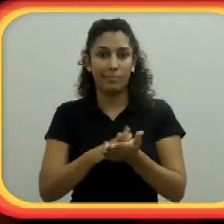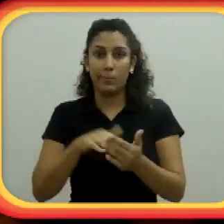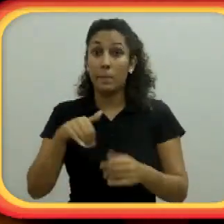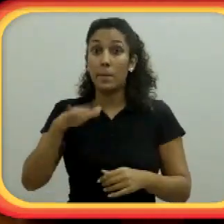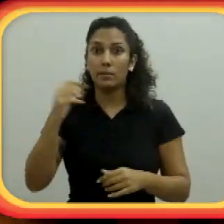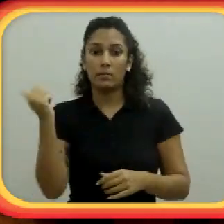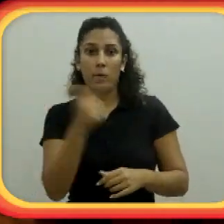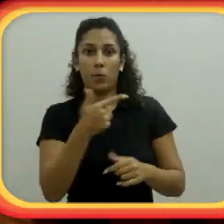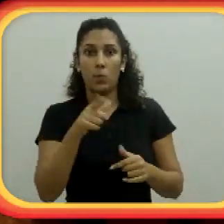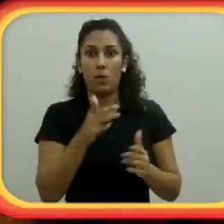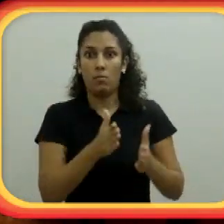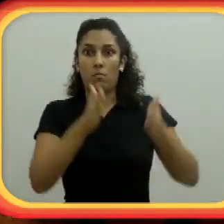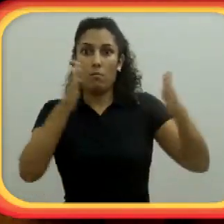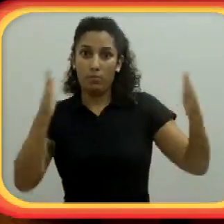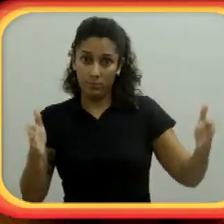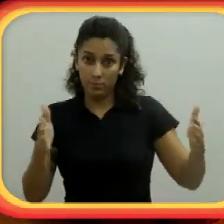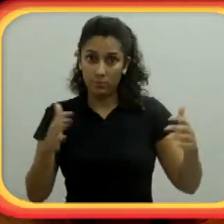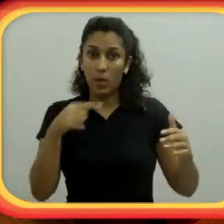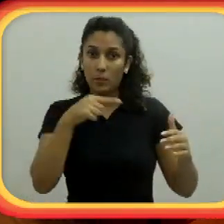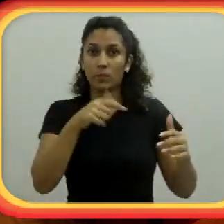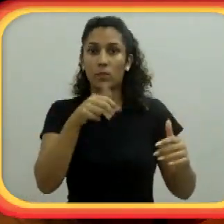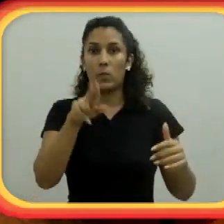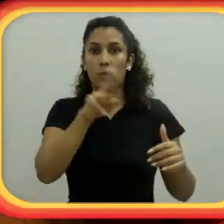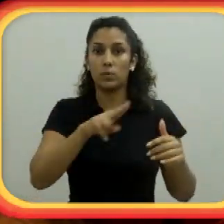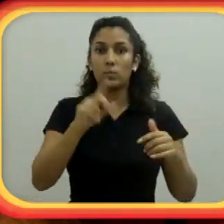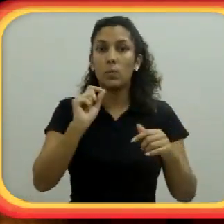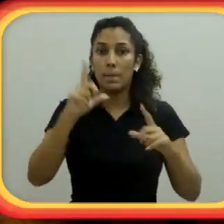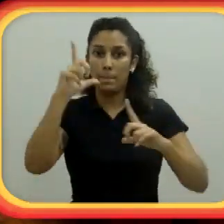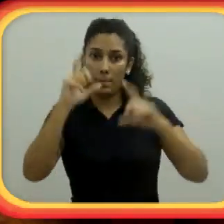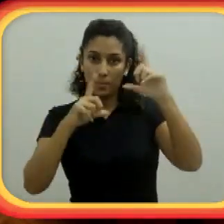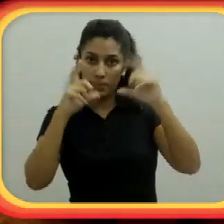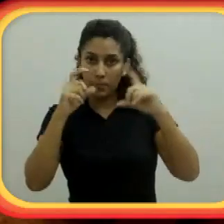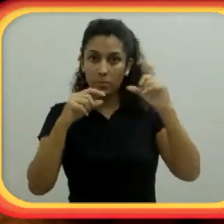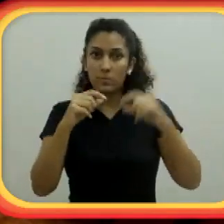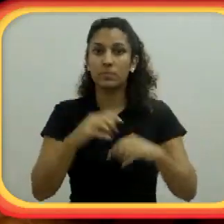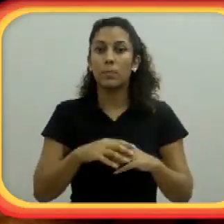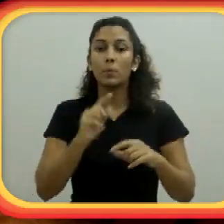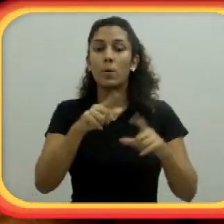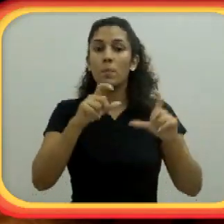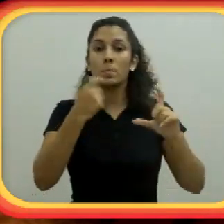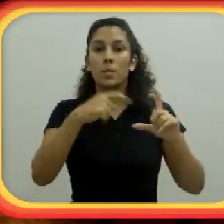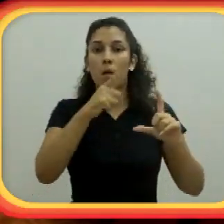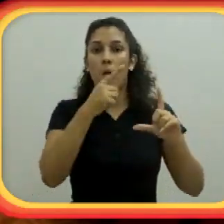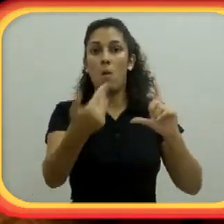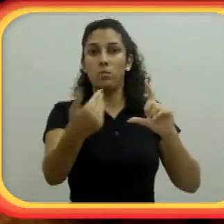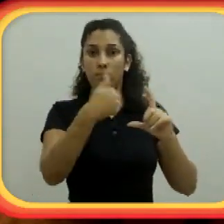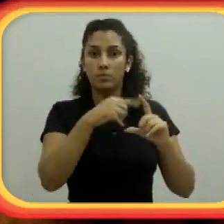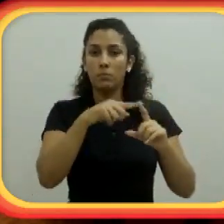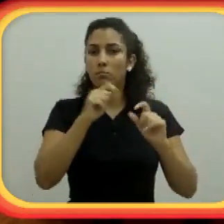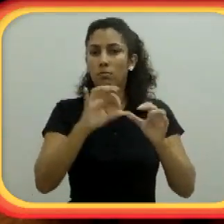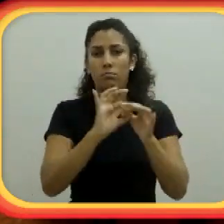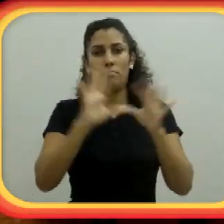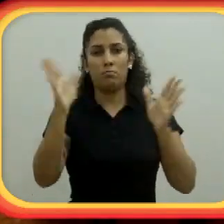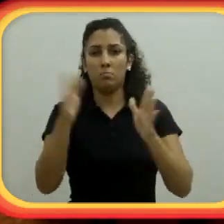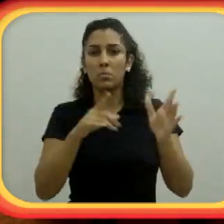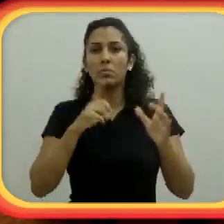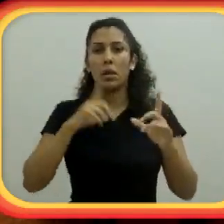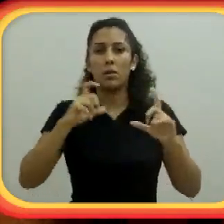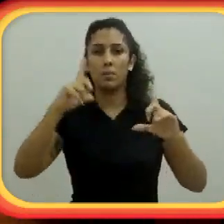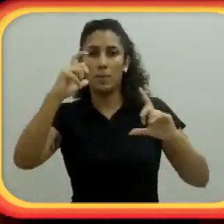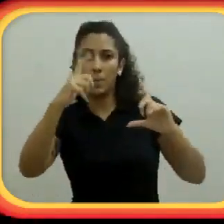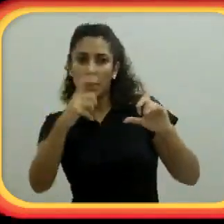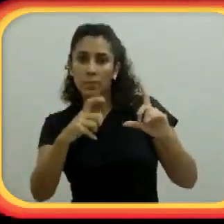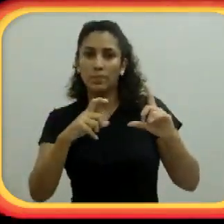ela nada mais é do que uma caixa grande, onde ela vai cobrir a máquina para que não entre água na máquina.